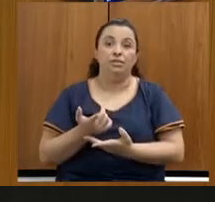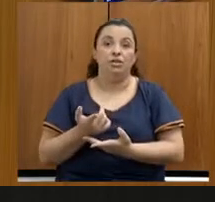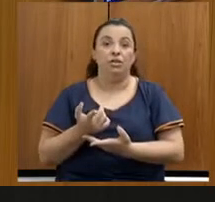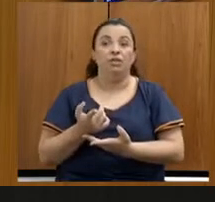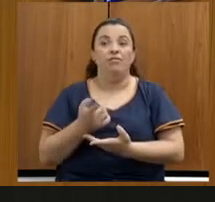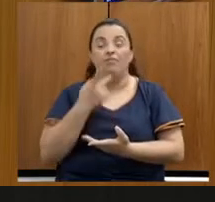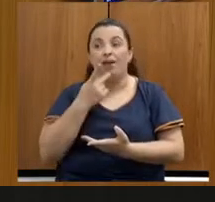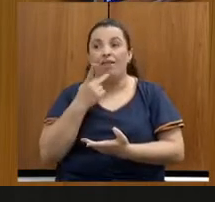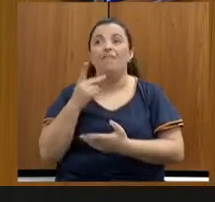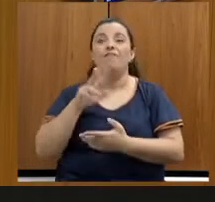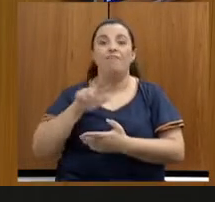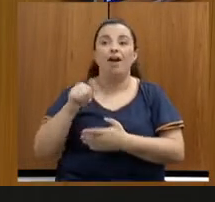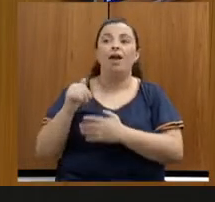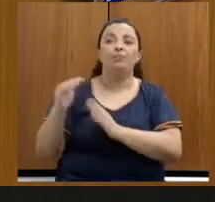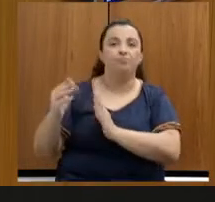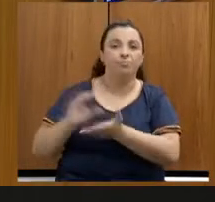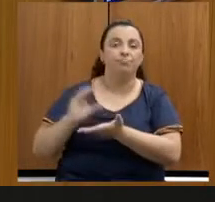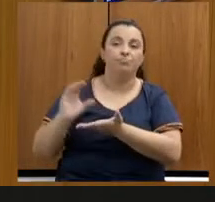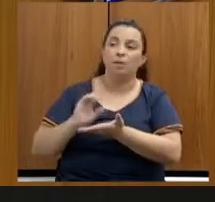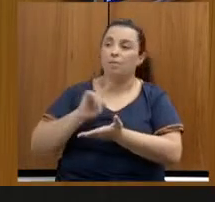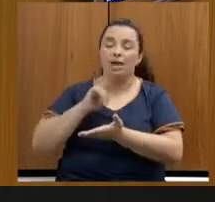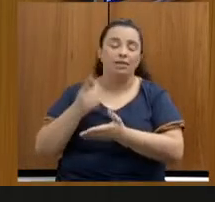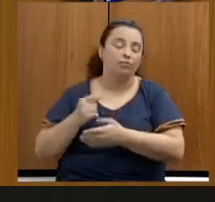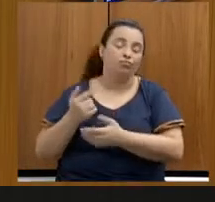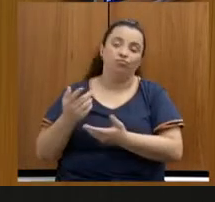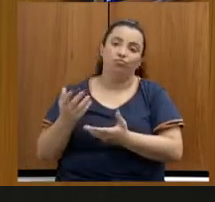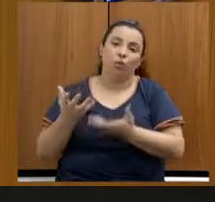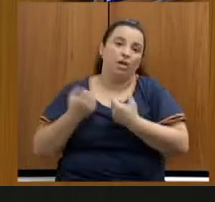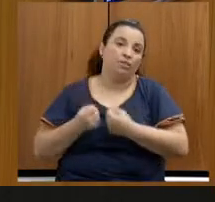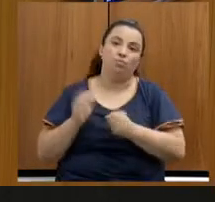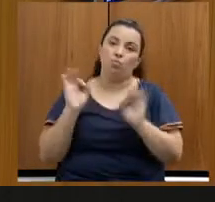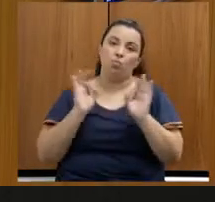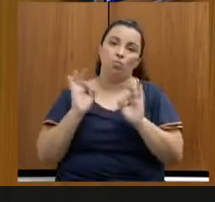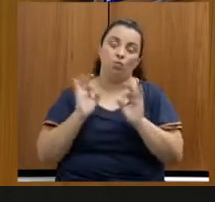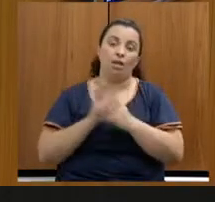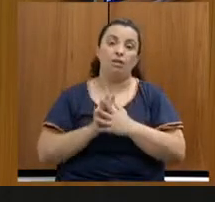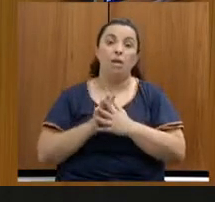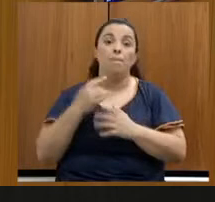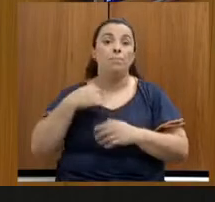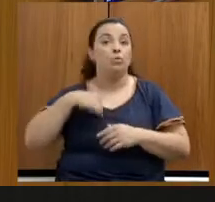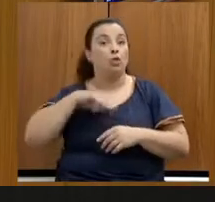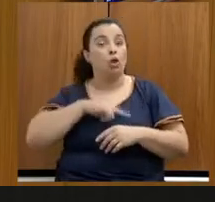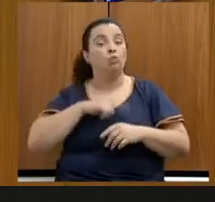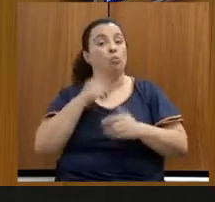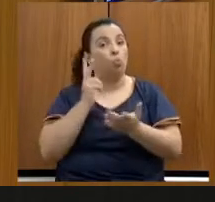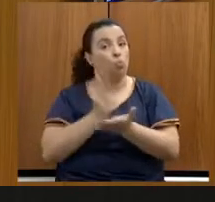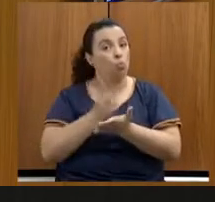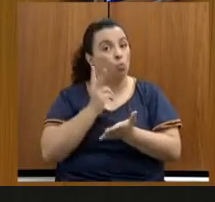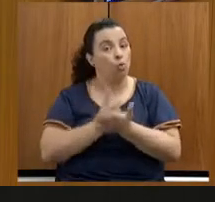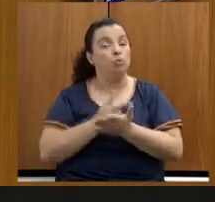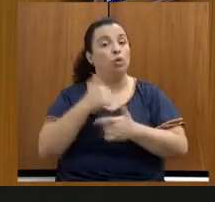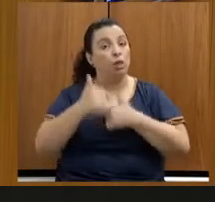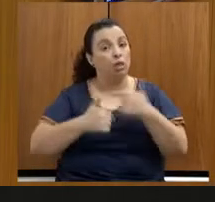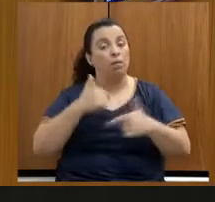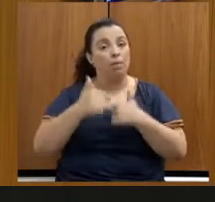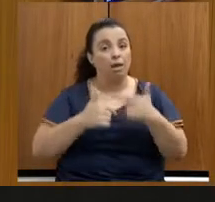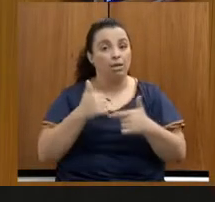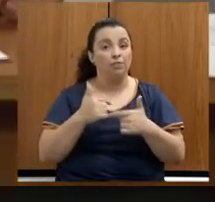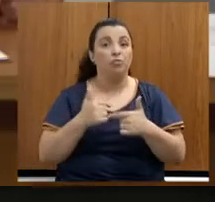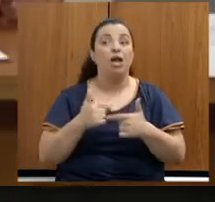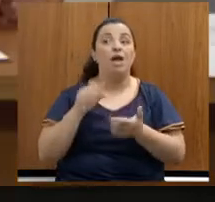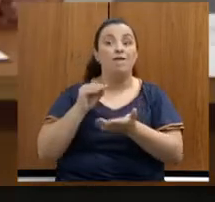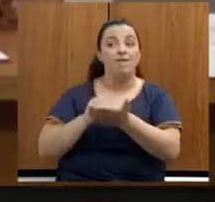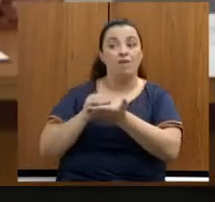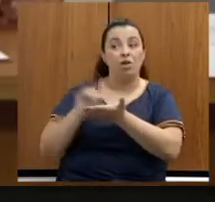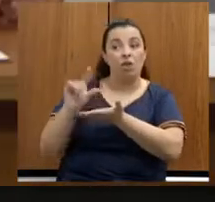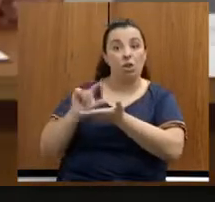e esse recurso não chega. Mas isso não nos tem paralisado. O eu acho é o seguinte, falta de recursos é importante? é, mas ações